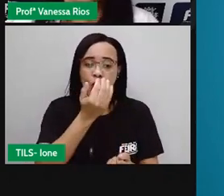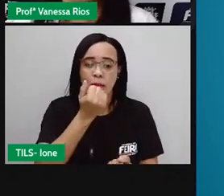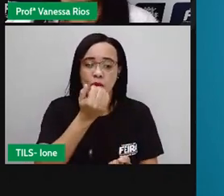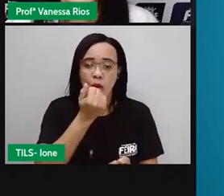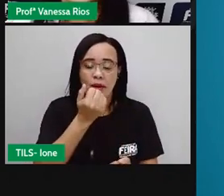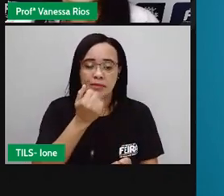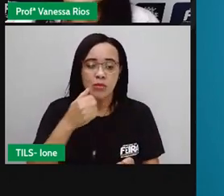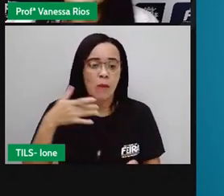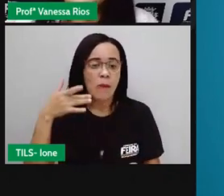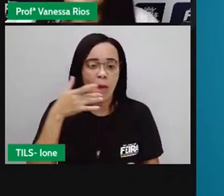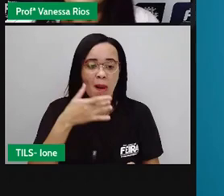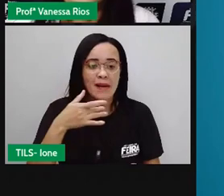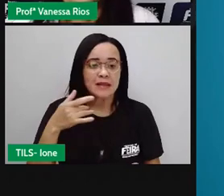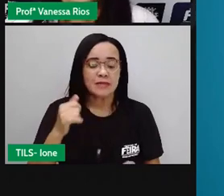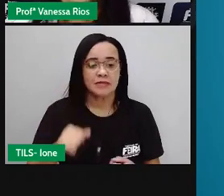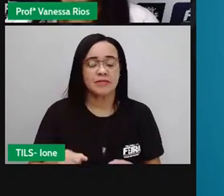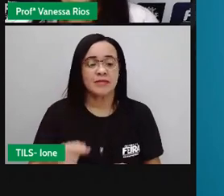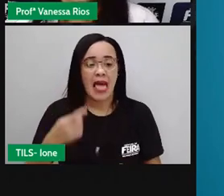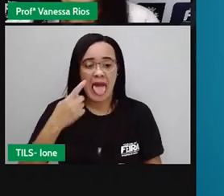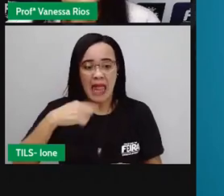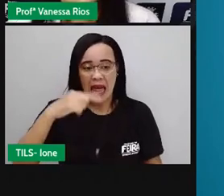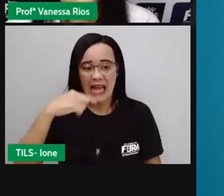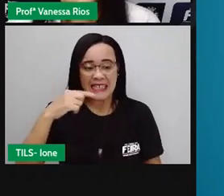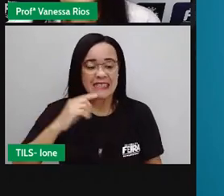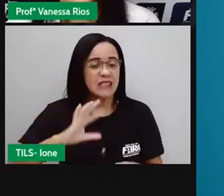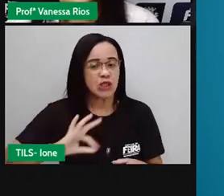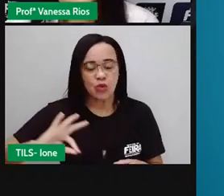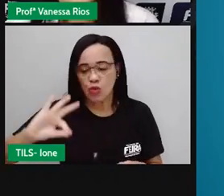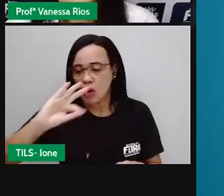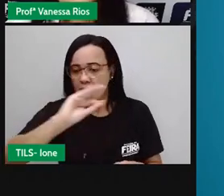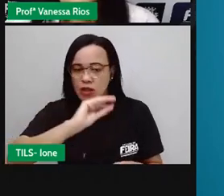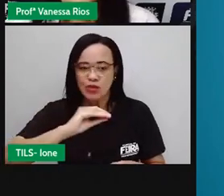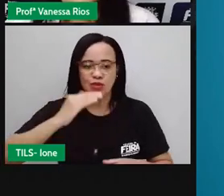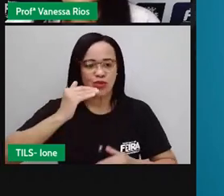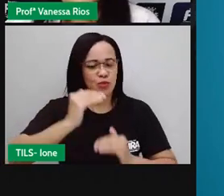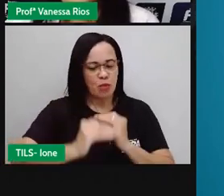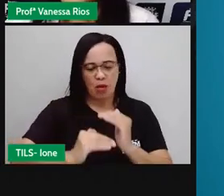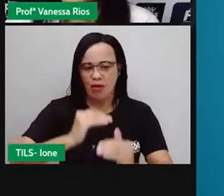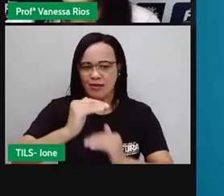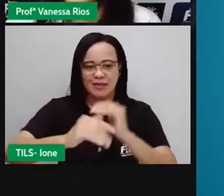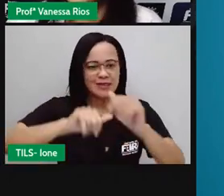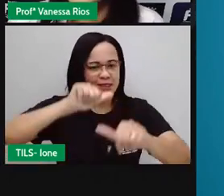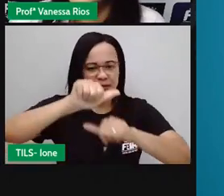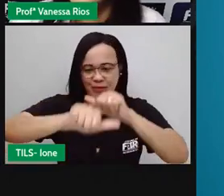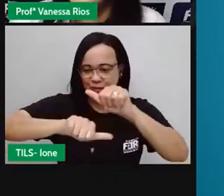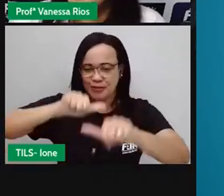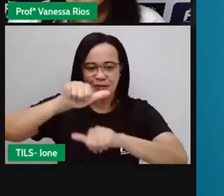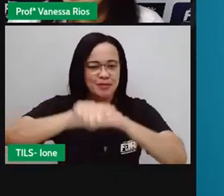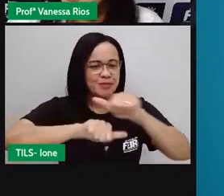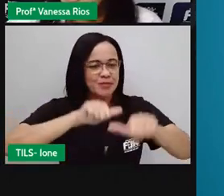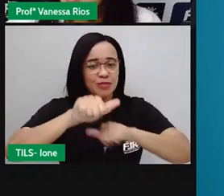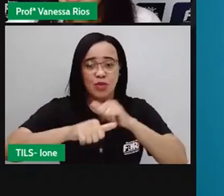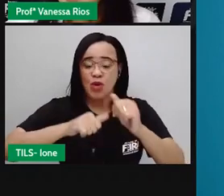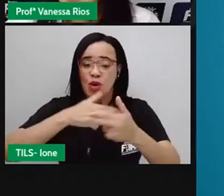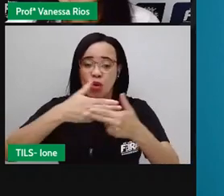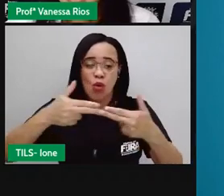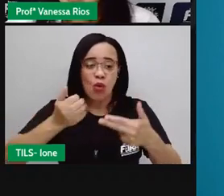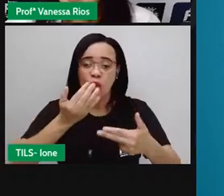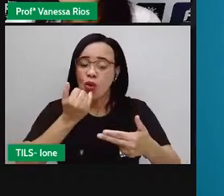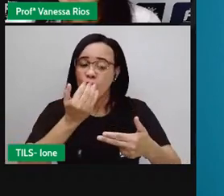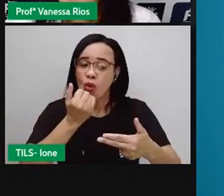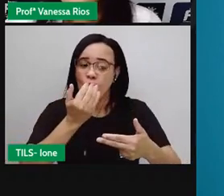os dentes, a língua, tudo interpere nesse processo, transformando aqui o que a gente come no boa